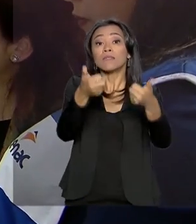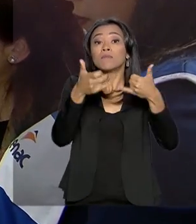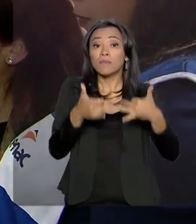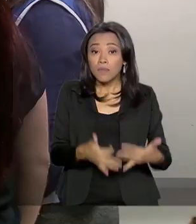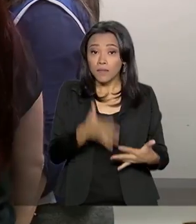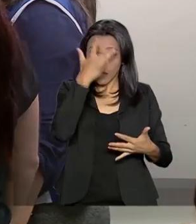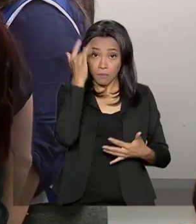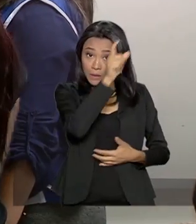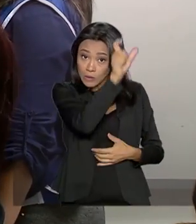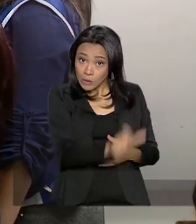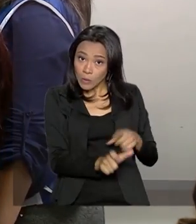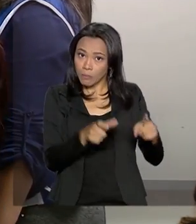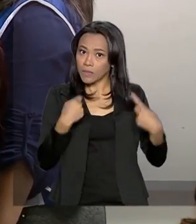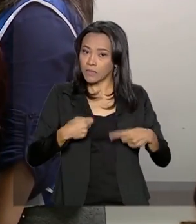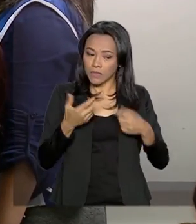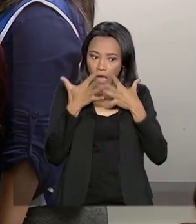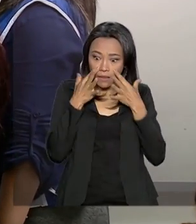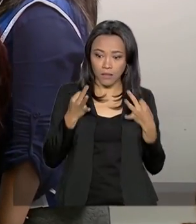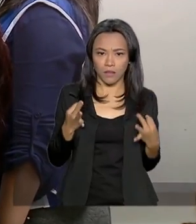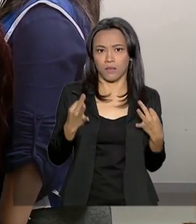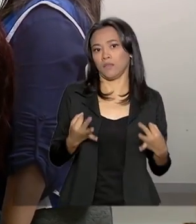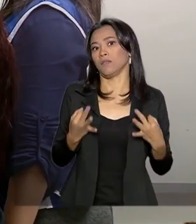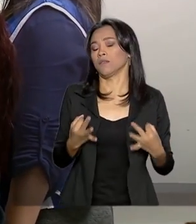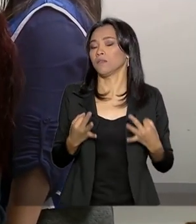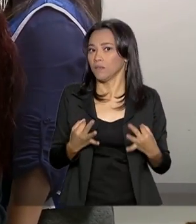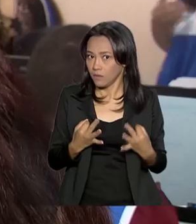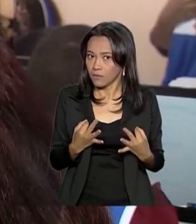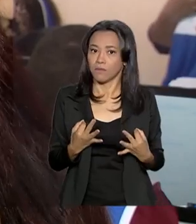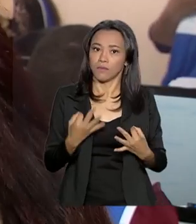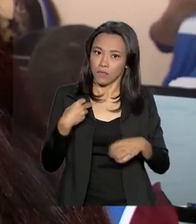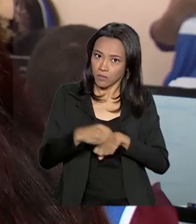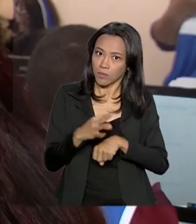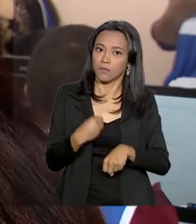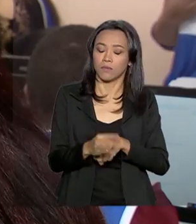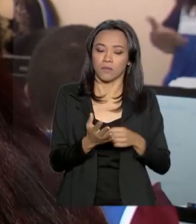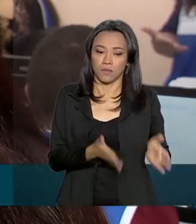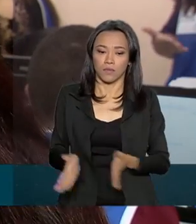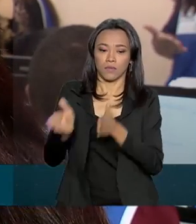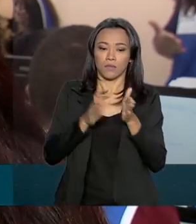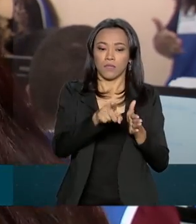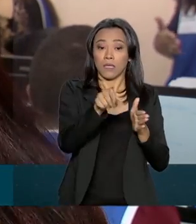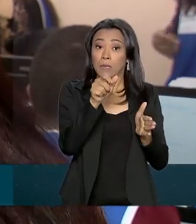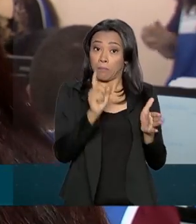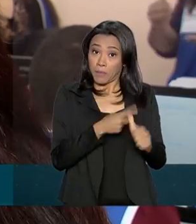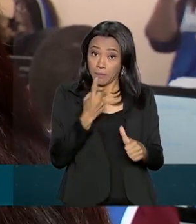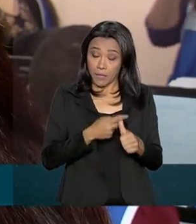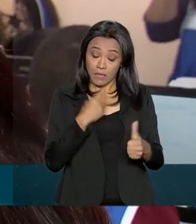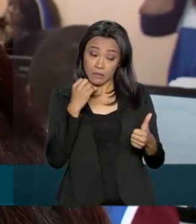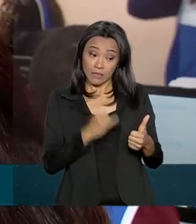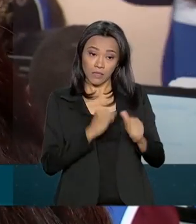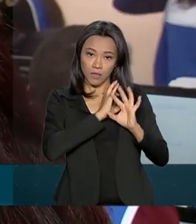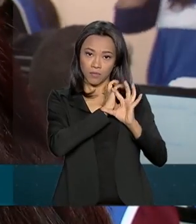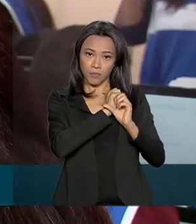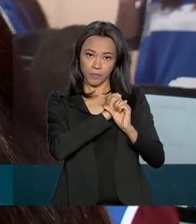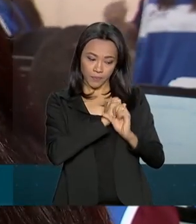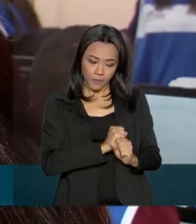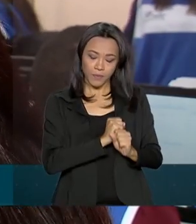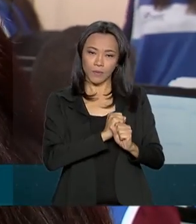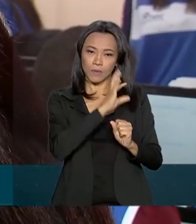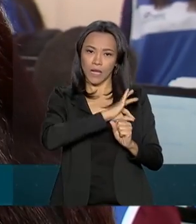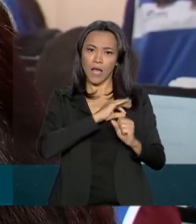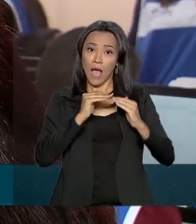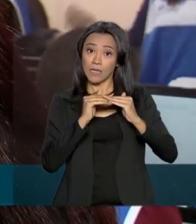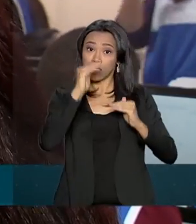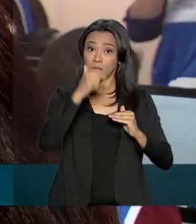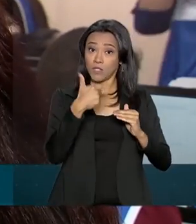trabalhador precisa ficar de olho no informe de rendimentos. Primeiramente, ele precisa ver se o valor do rendimento foi acima de R$ 28